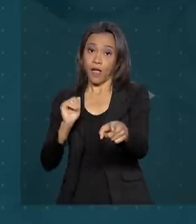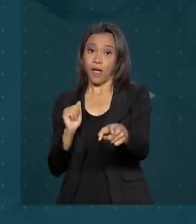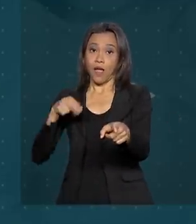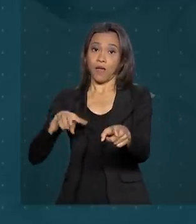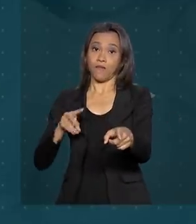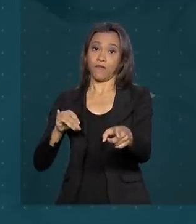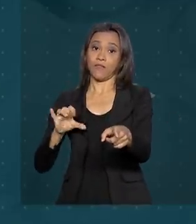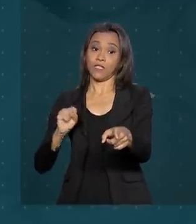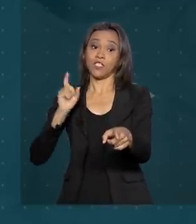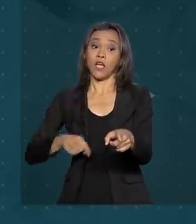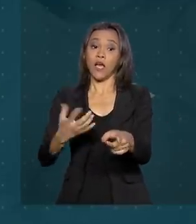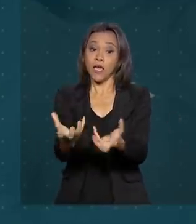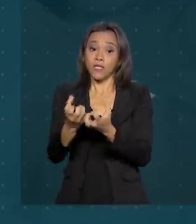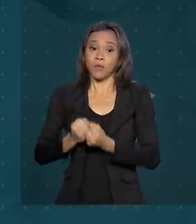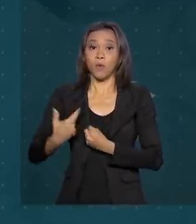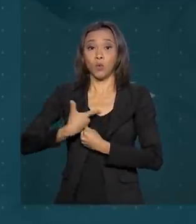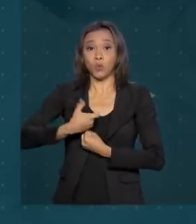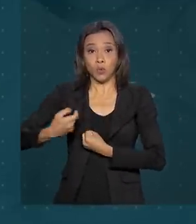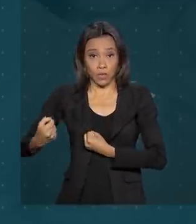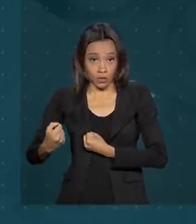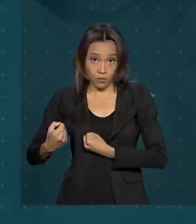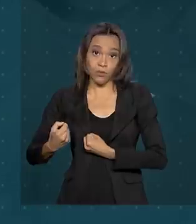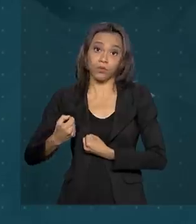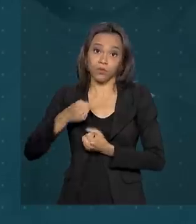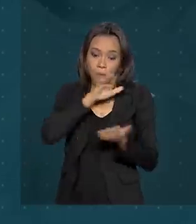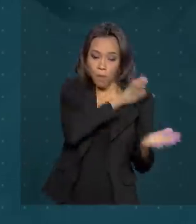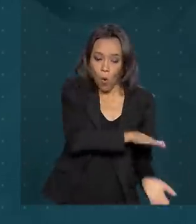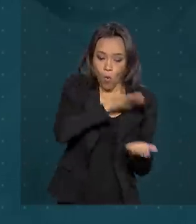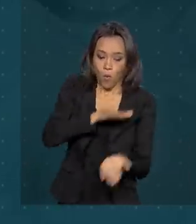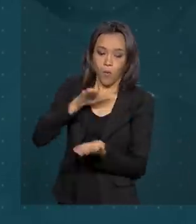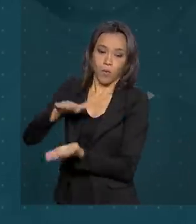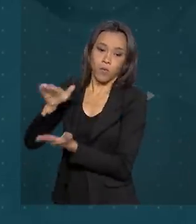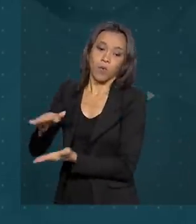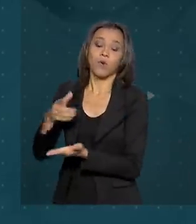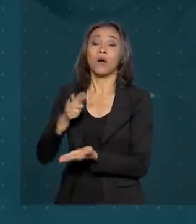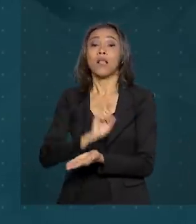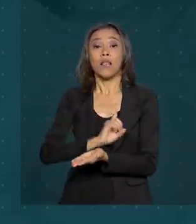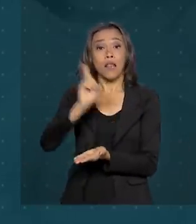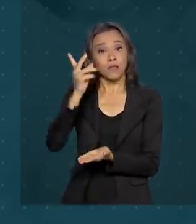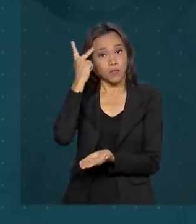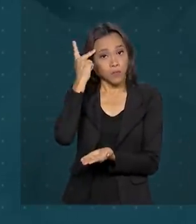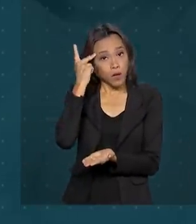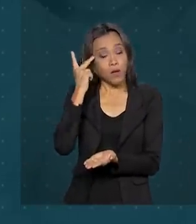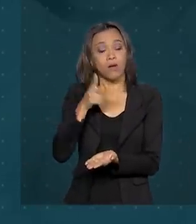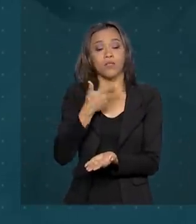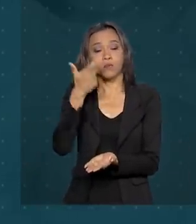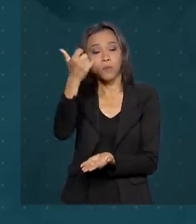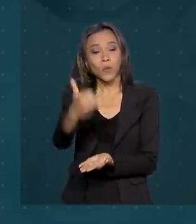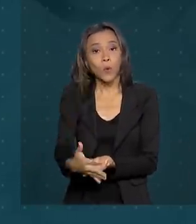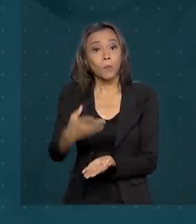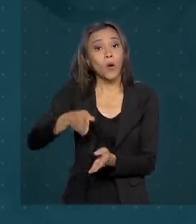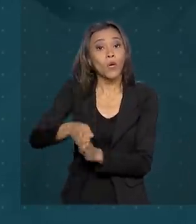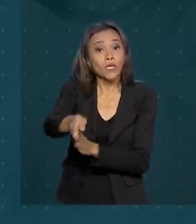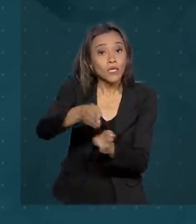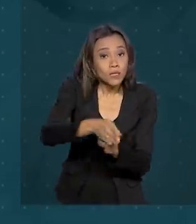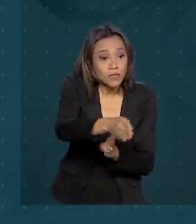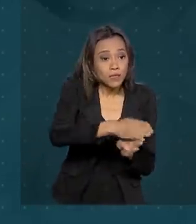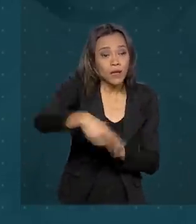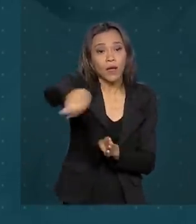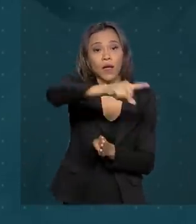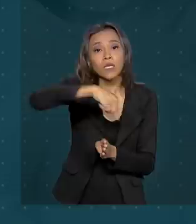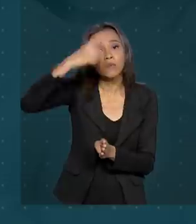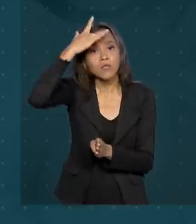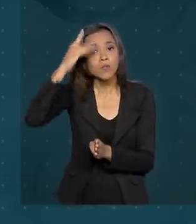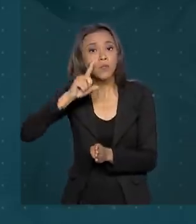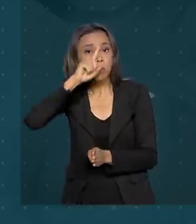de medicamentos com princípio ativo. O PROCON de São Paulo determinou as empresas farmacêuticas que deem orientações aos consumidores